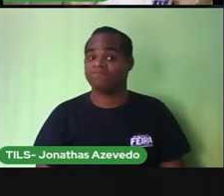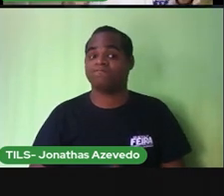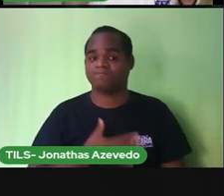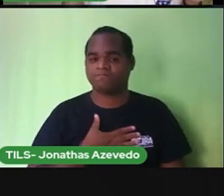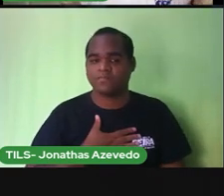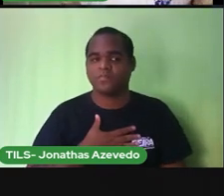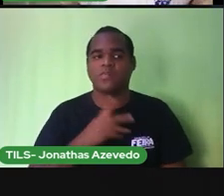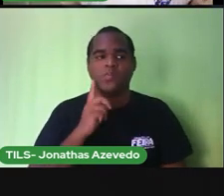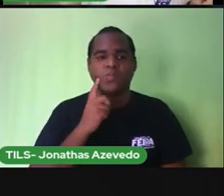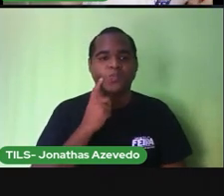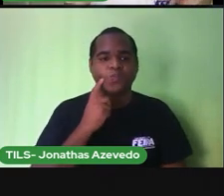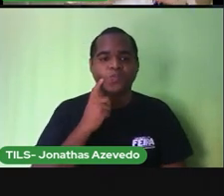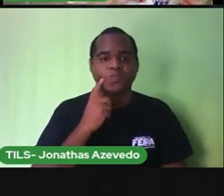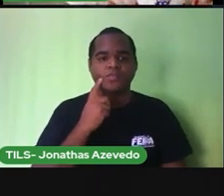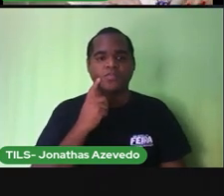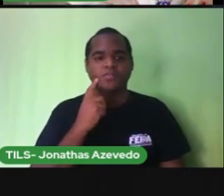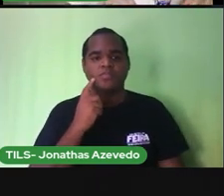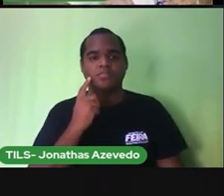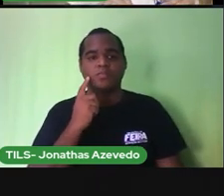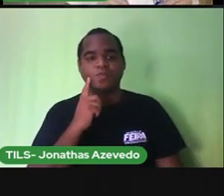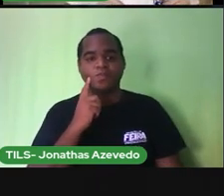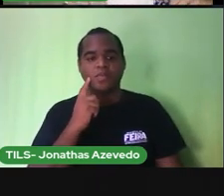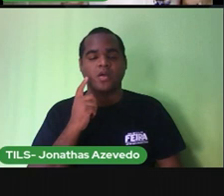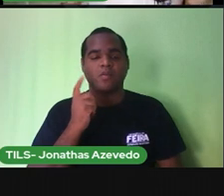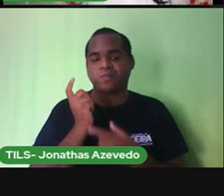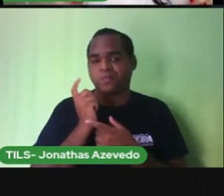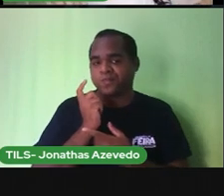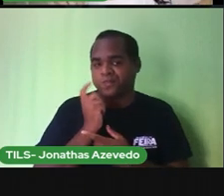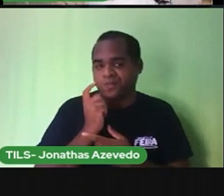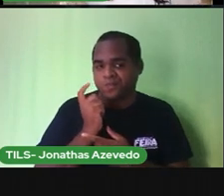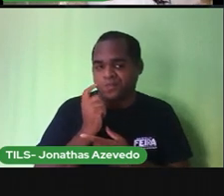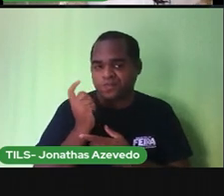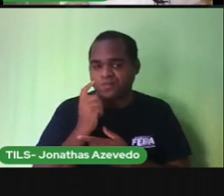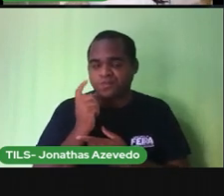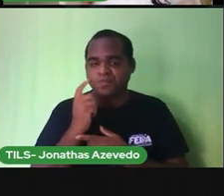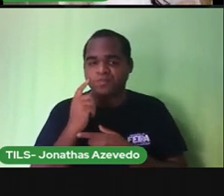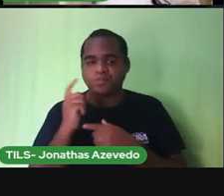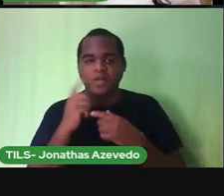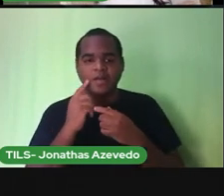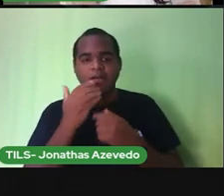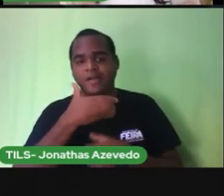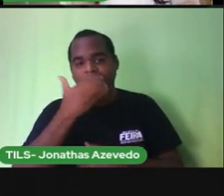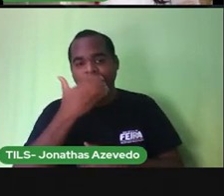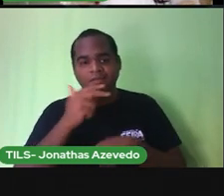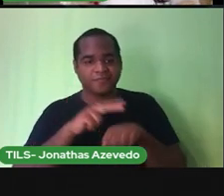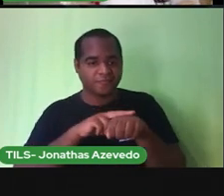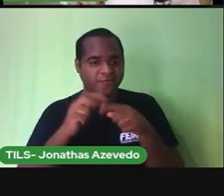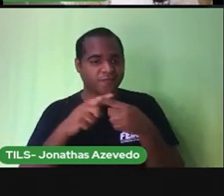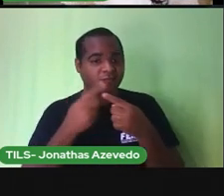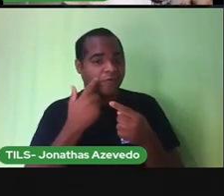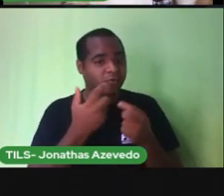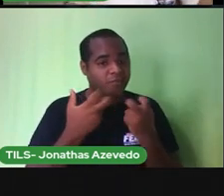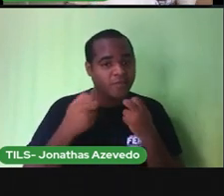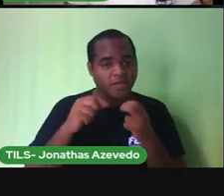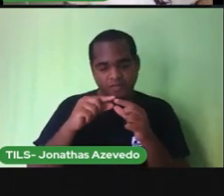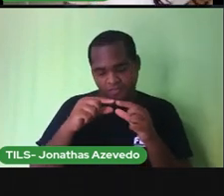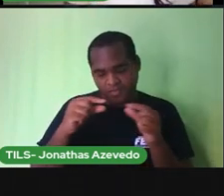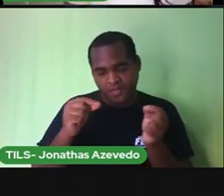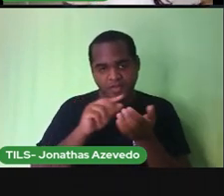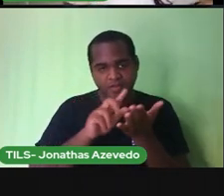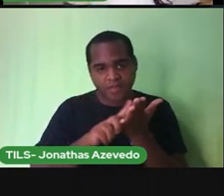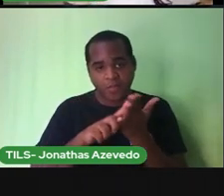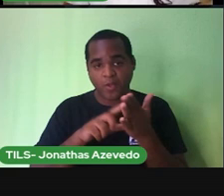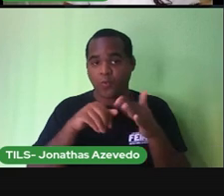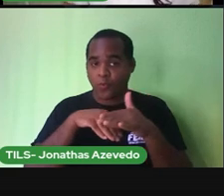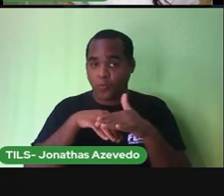eu sempre tenho uma bala na bolsa se eu não achar lixeira o papelzinho da minha bala ou fica na